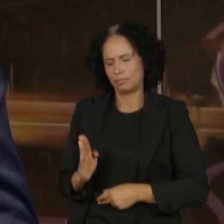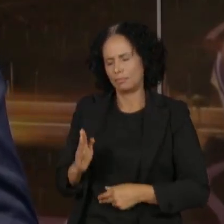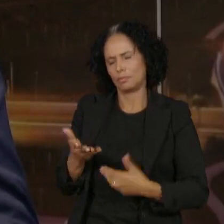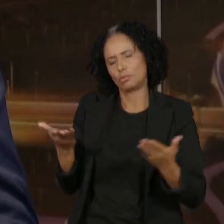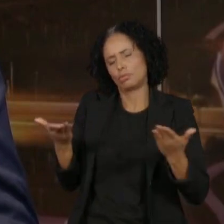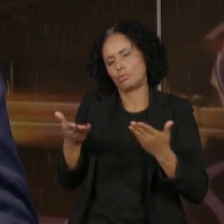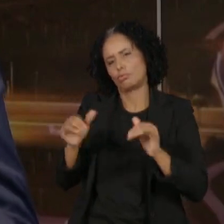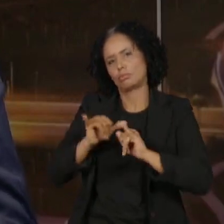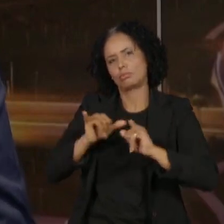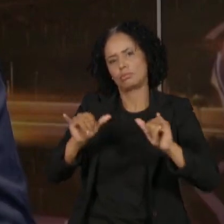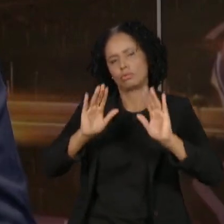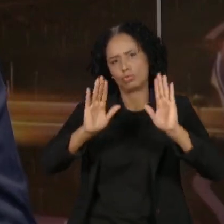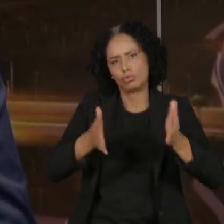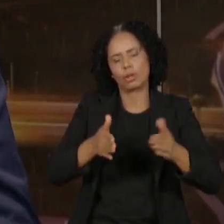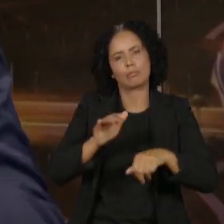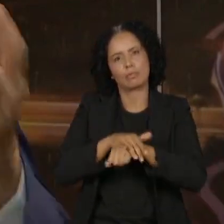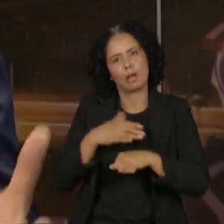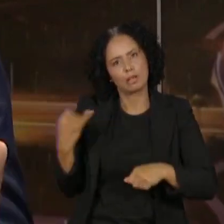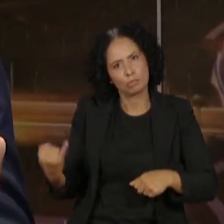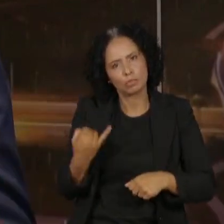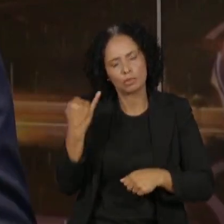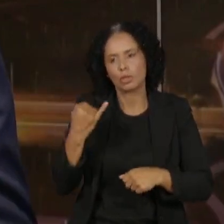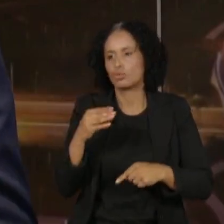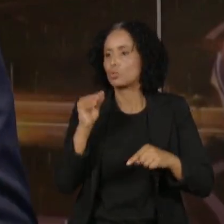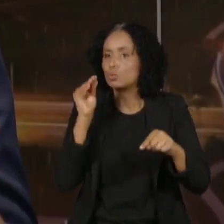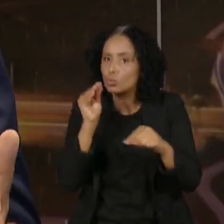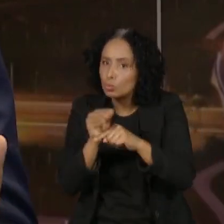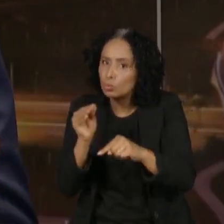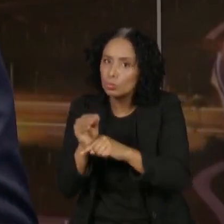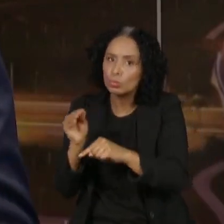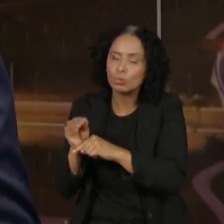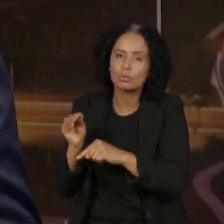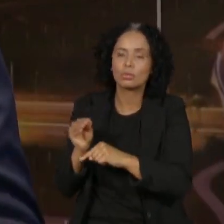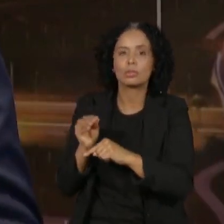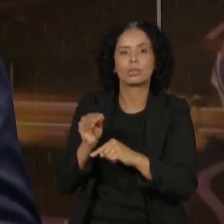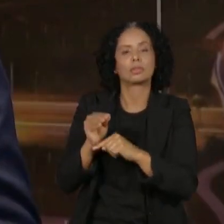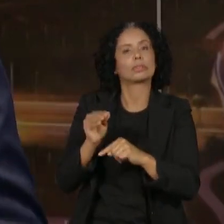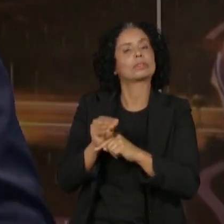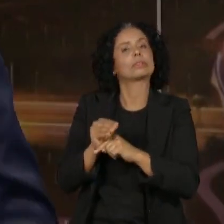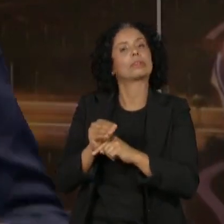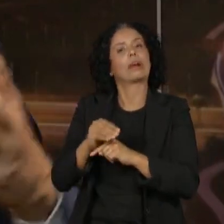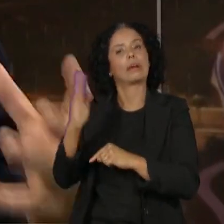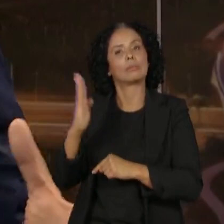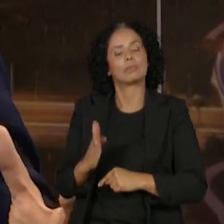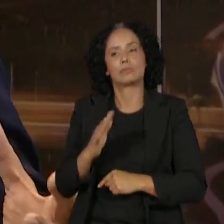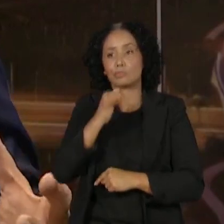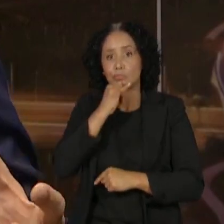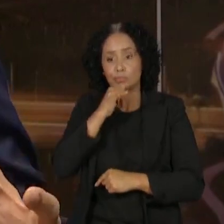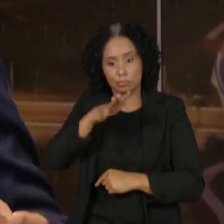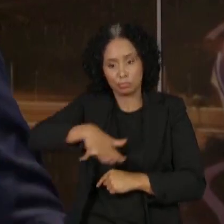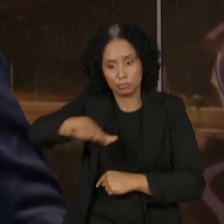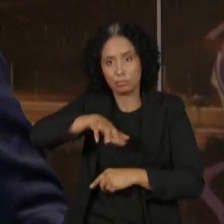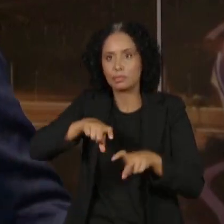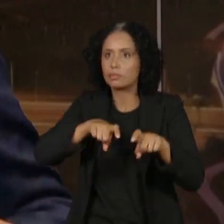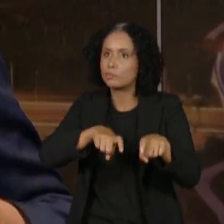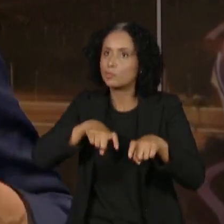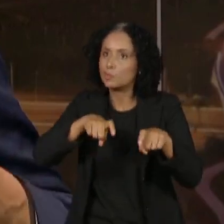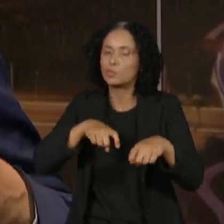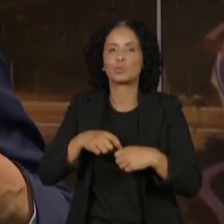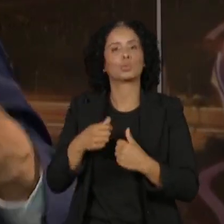de juntar a agricultura brasileira, por exemplo, a agricultura do agronegócio,